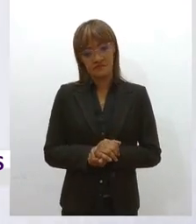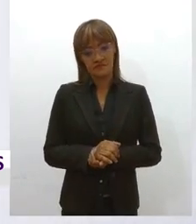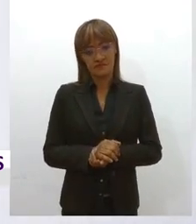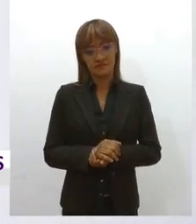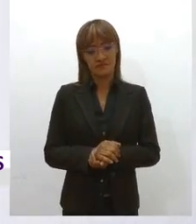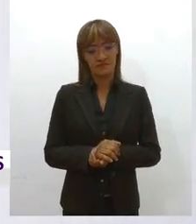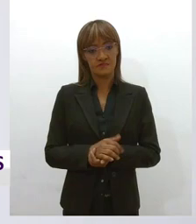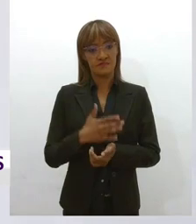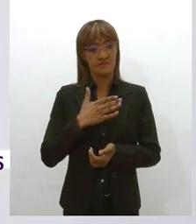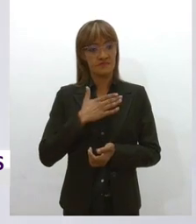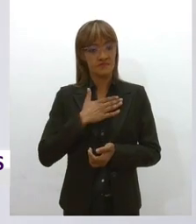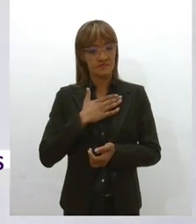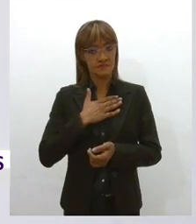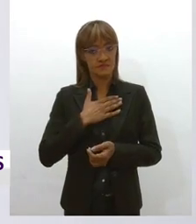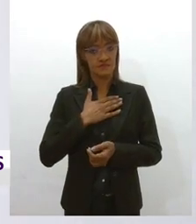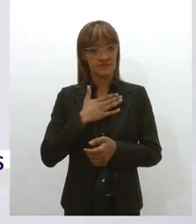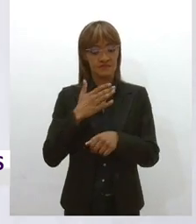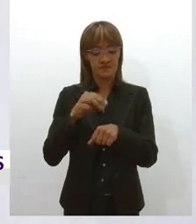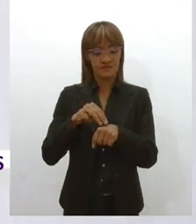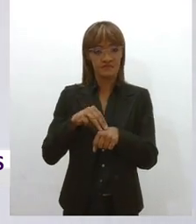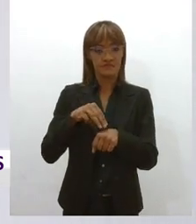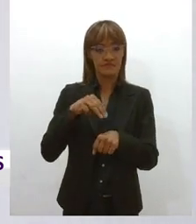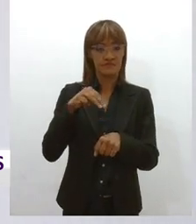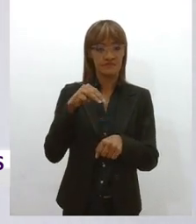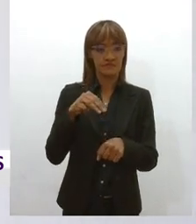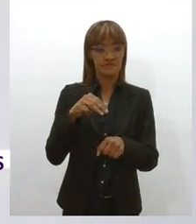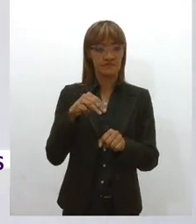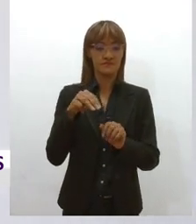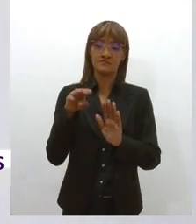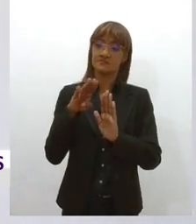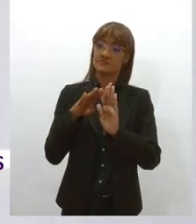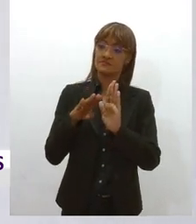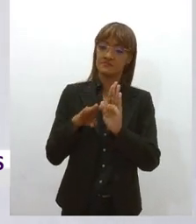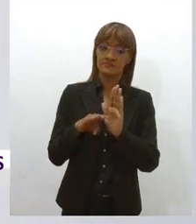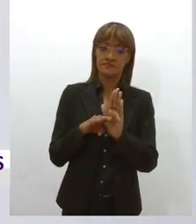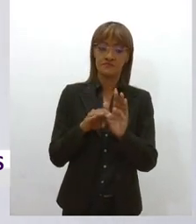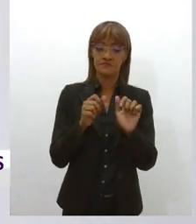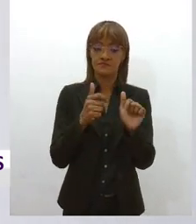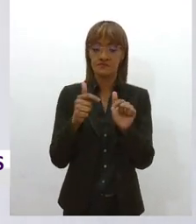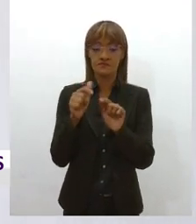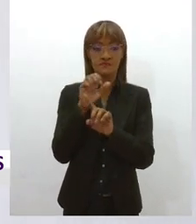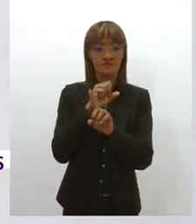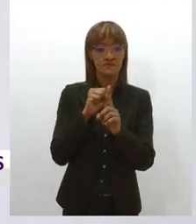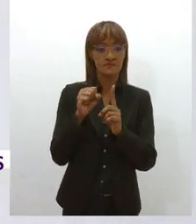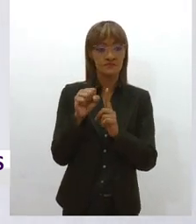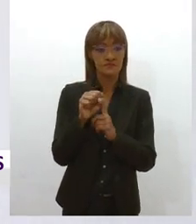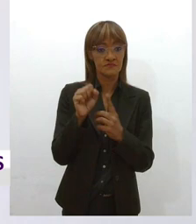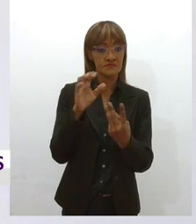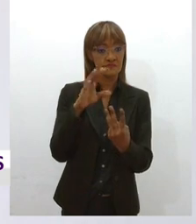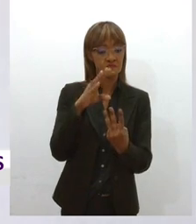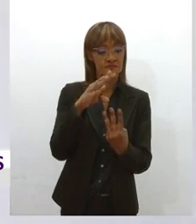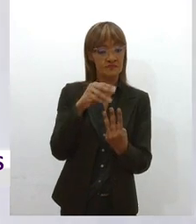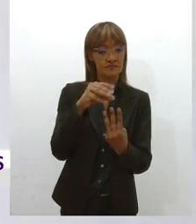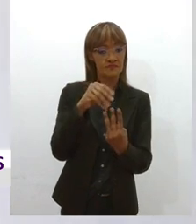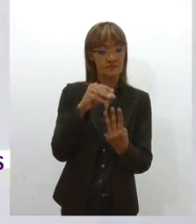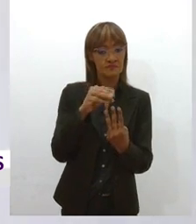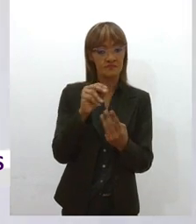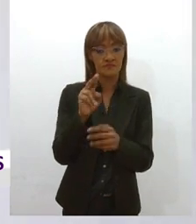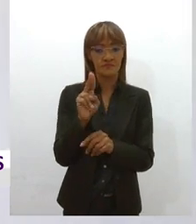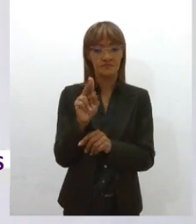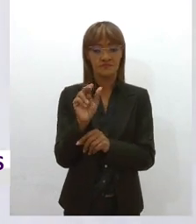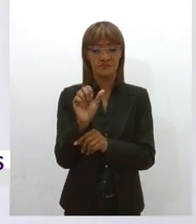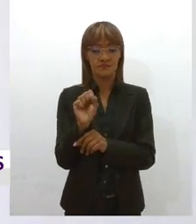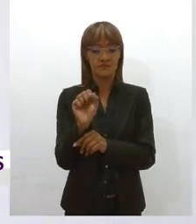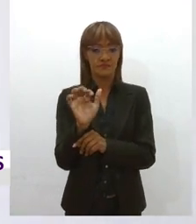dissertação de mestrado, realizada no programa de serviço social da Universidade Federal de Sergipe, e